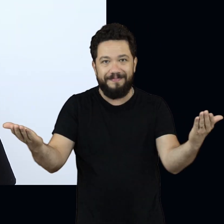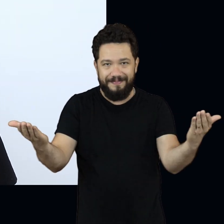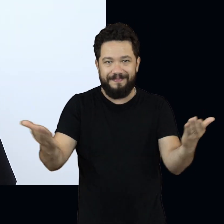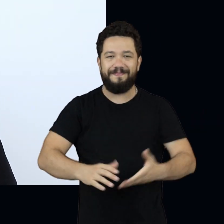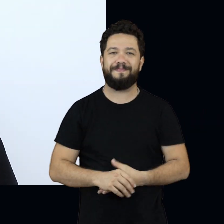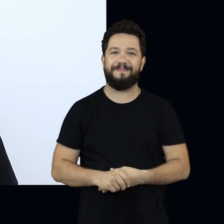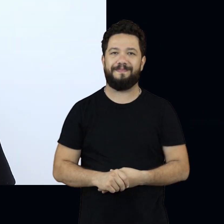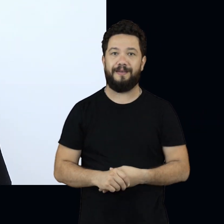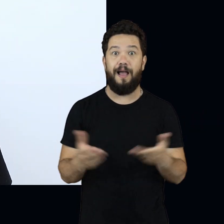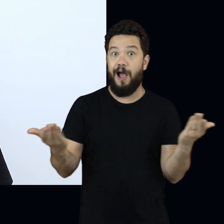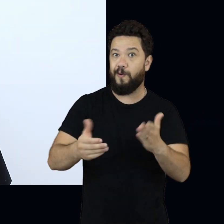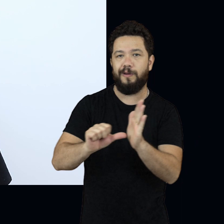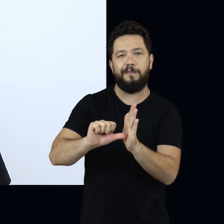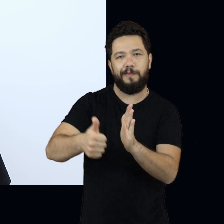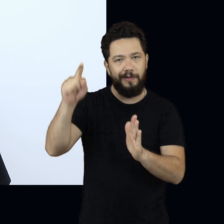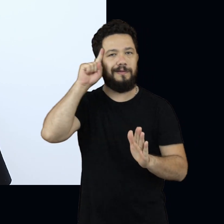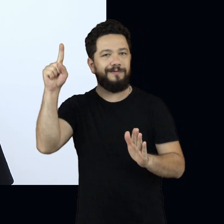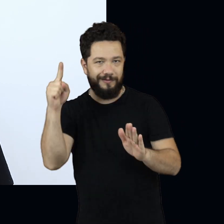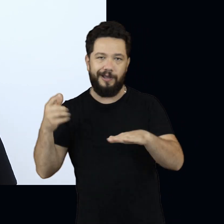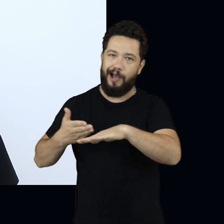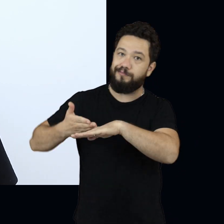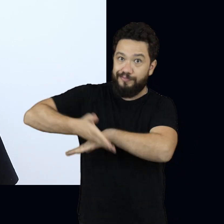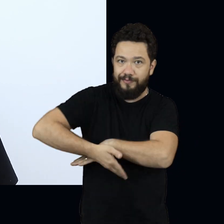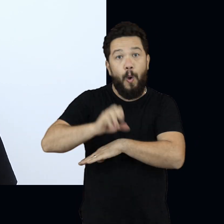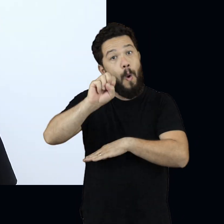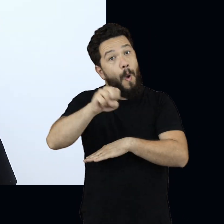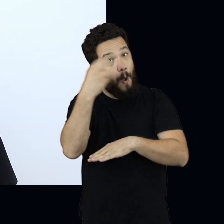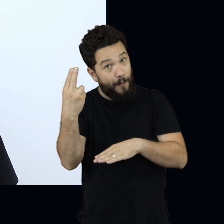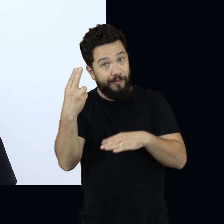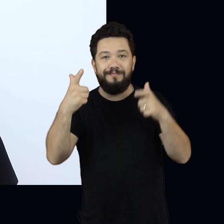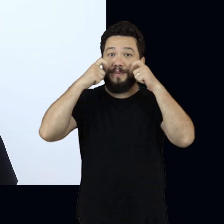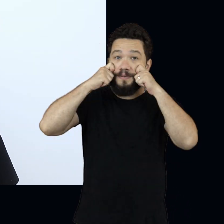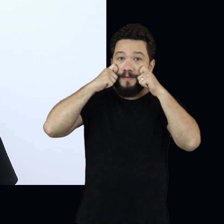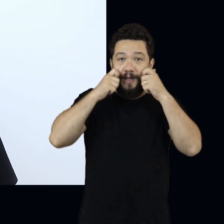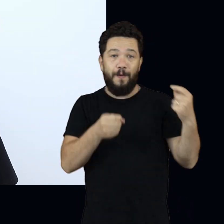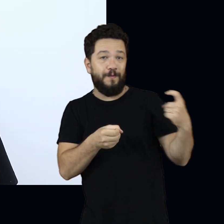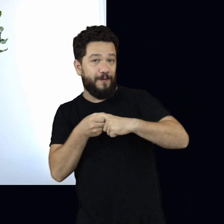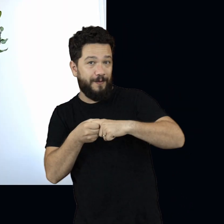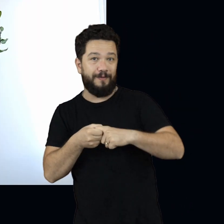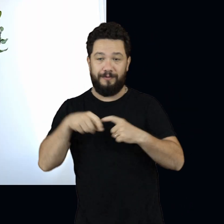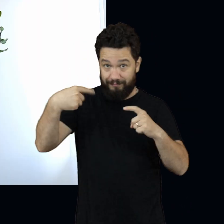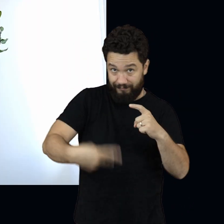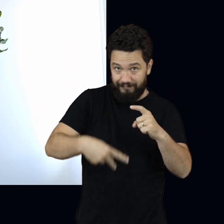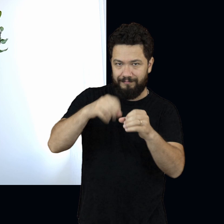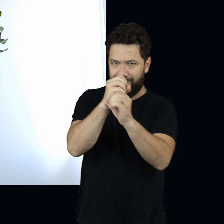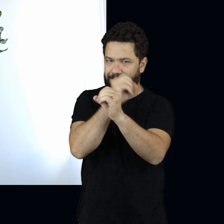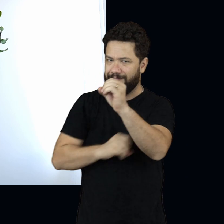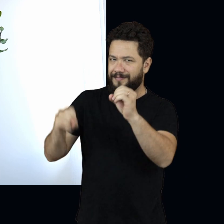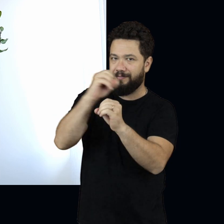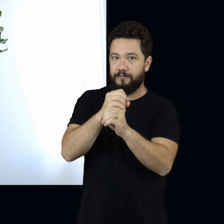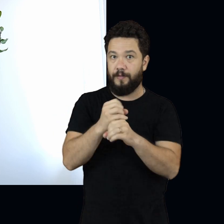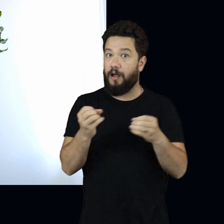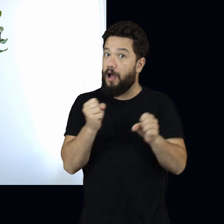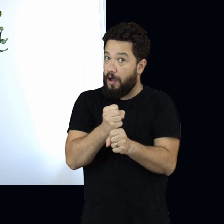todas e todos que estão chegando pela primeira vez ou retornando presencialmente para a nossa universidade. Neste ano, nós ainda